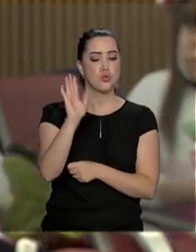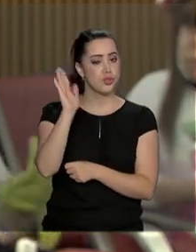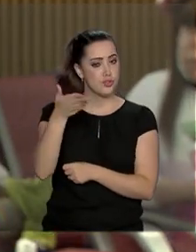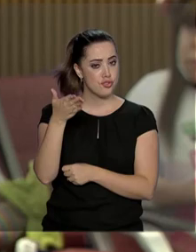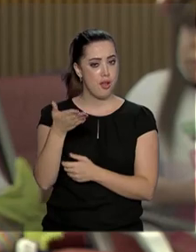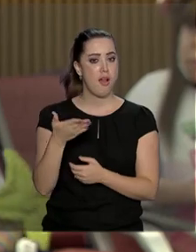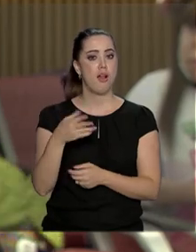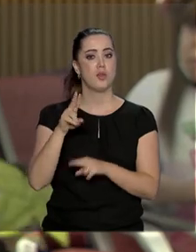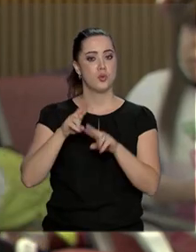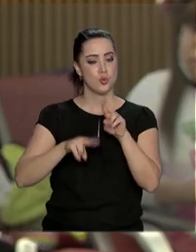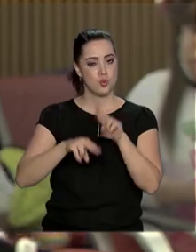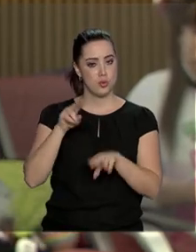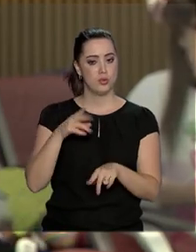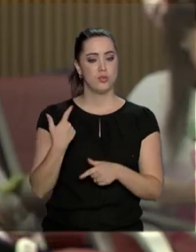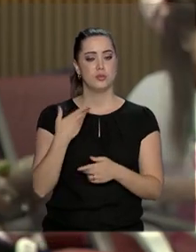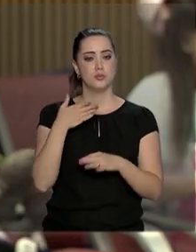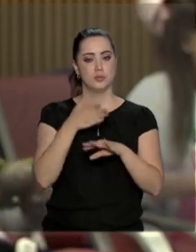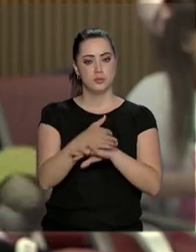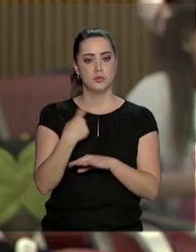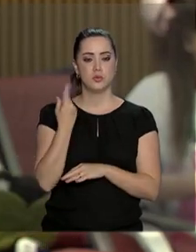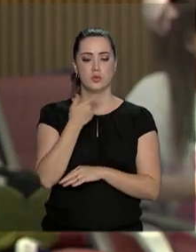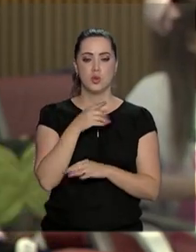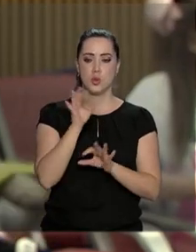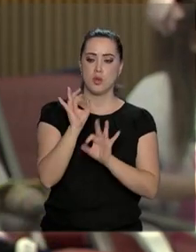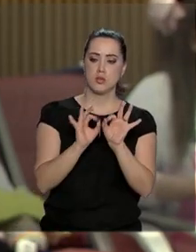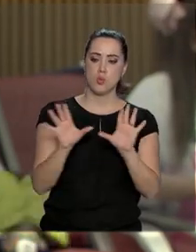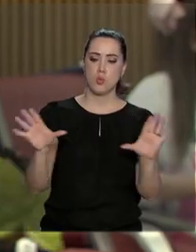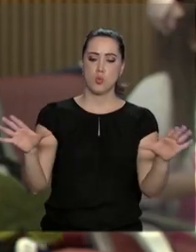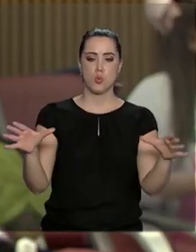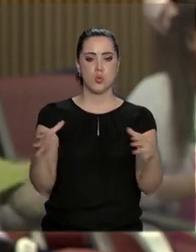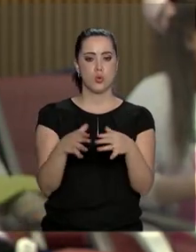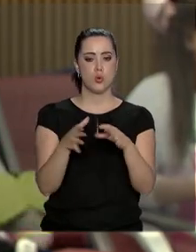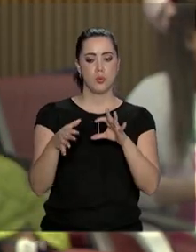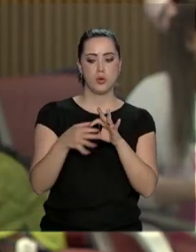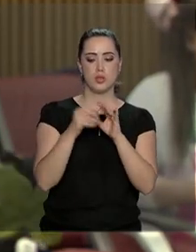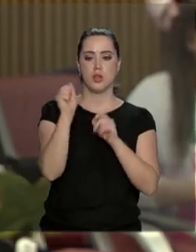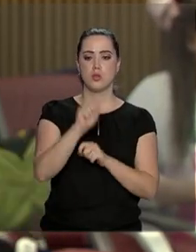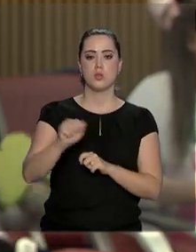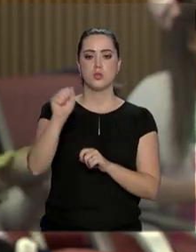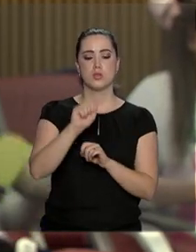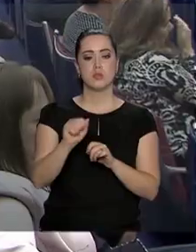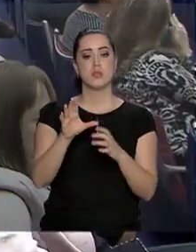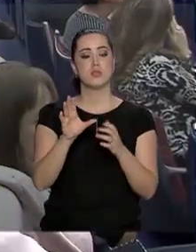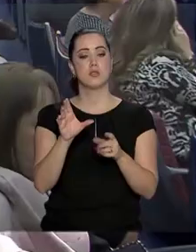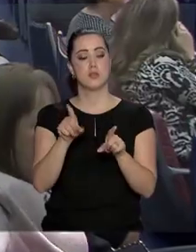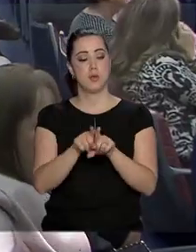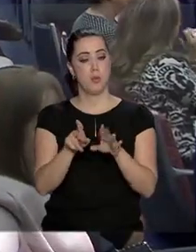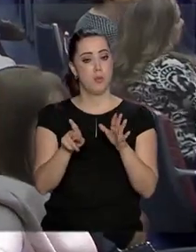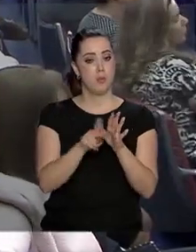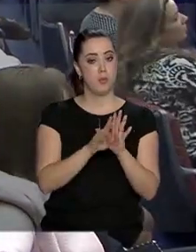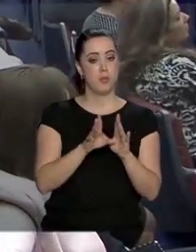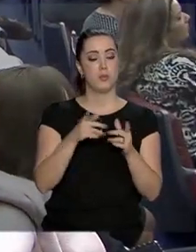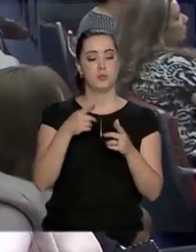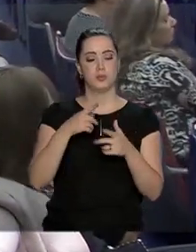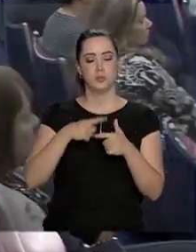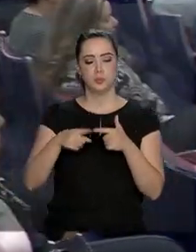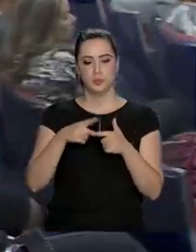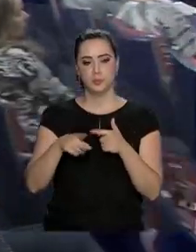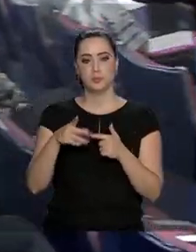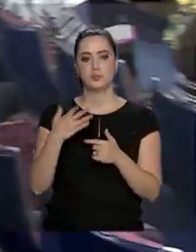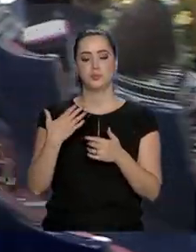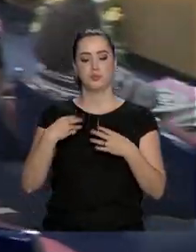29 de julho, nós montamos a Associação Carioca de Distrofia Muscular. No fórum, foram debatidas